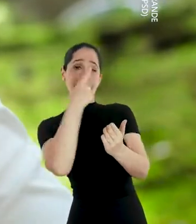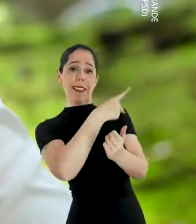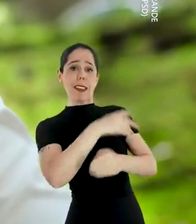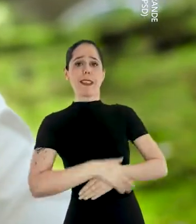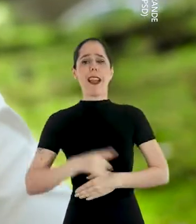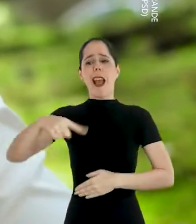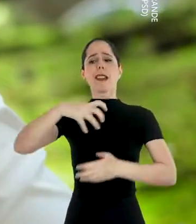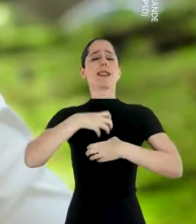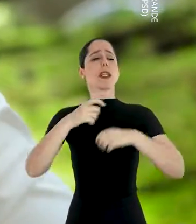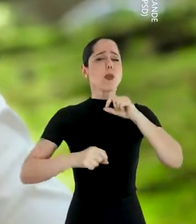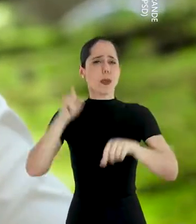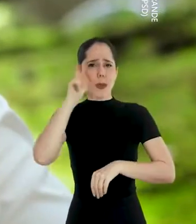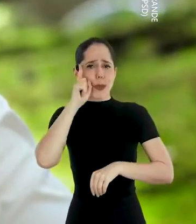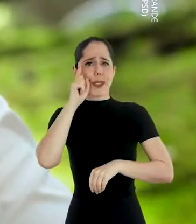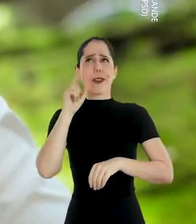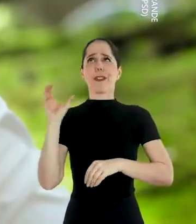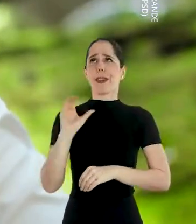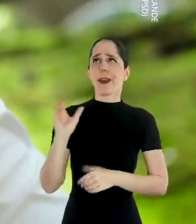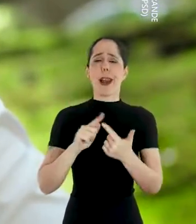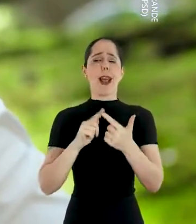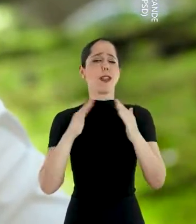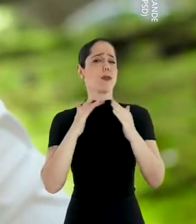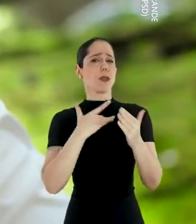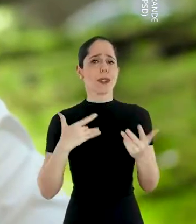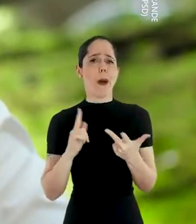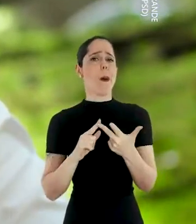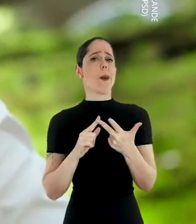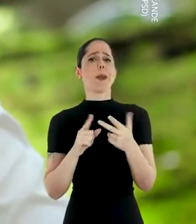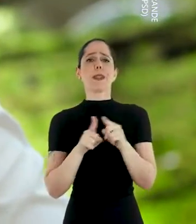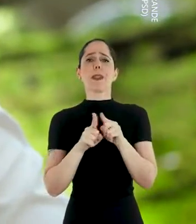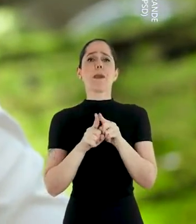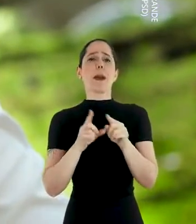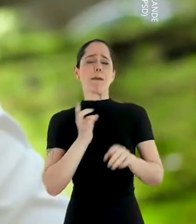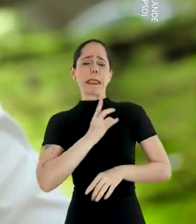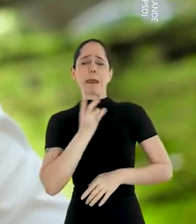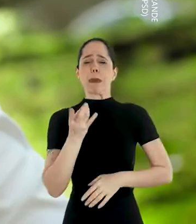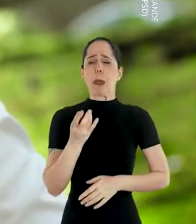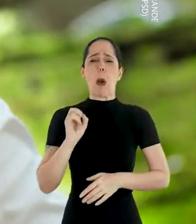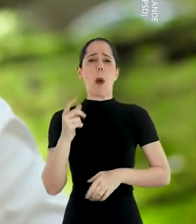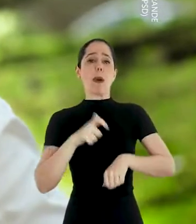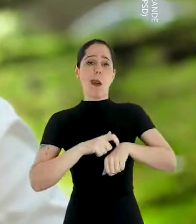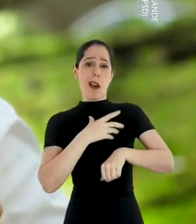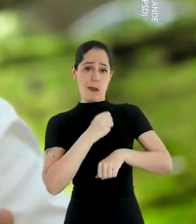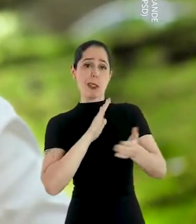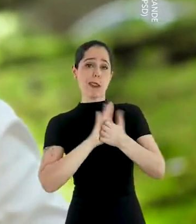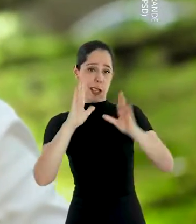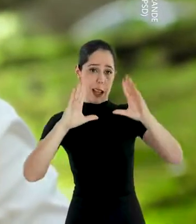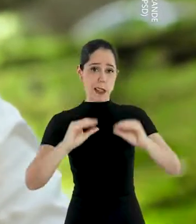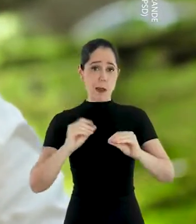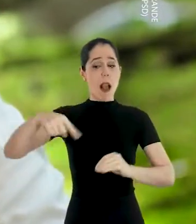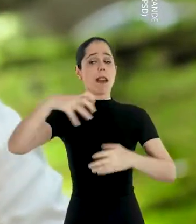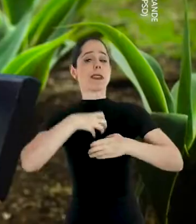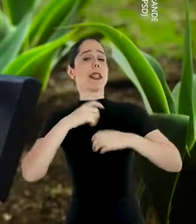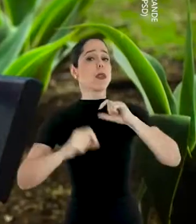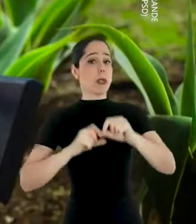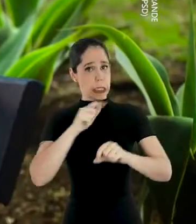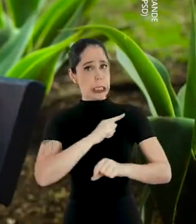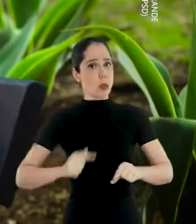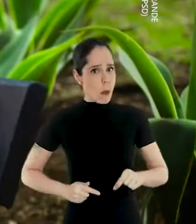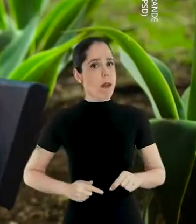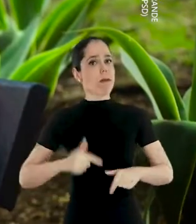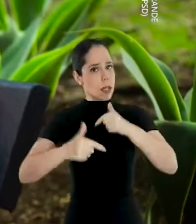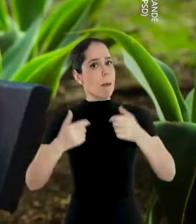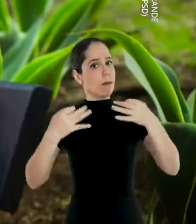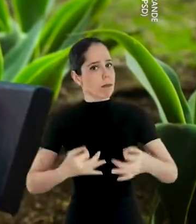sentem no dia a dia, na creche, no posto de saúde, no medo das drogas ou quando o seu filho sai à noite, se o